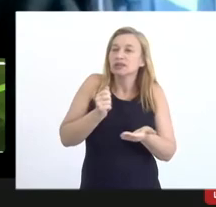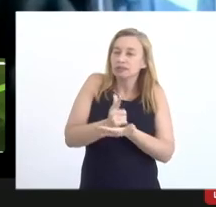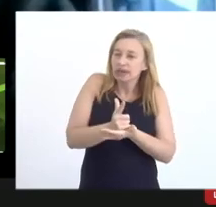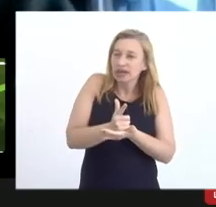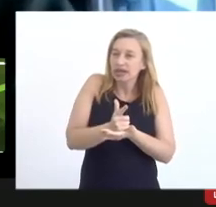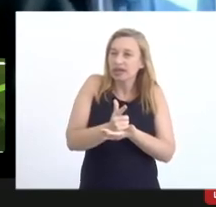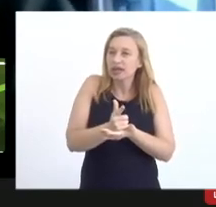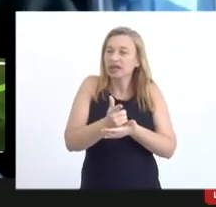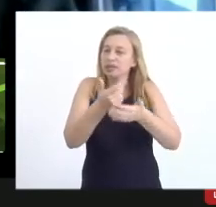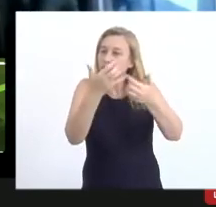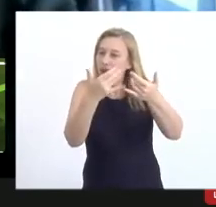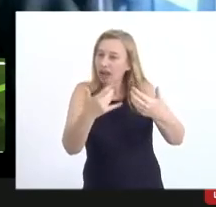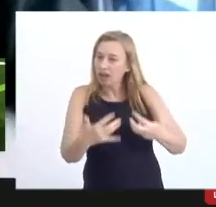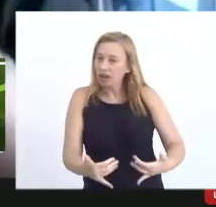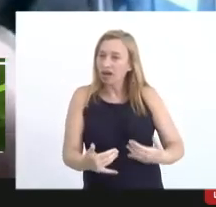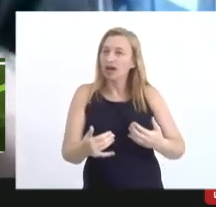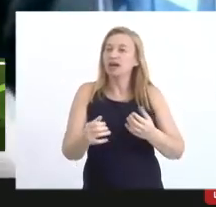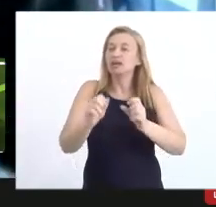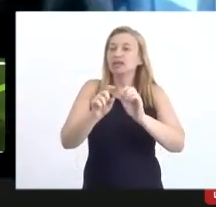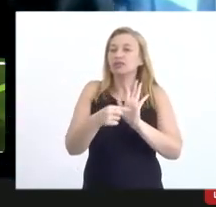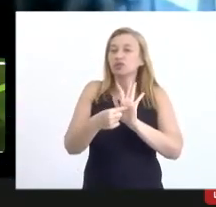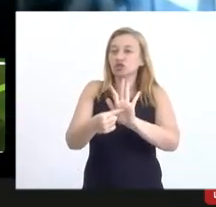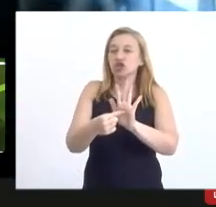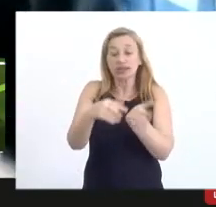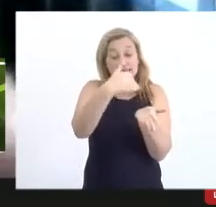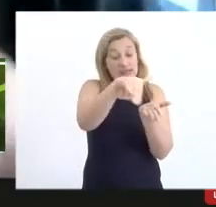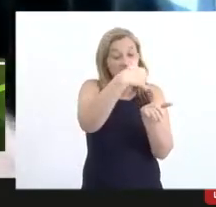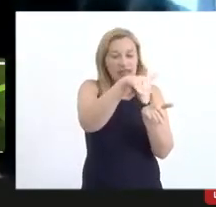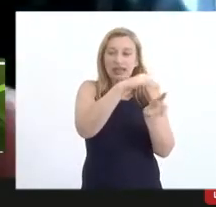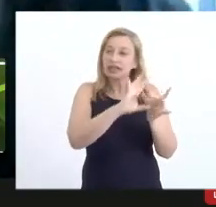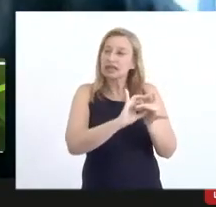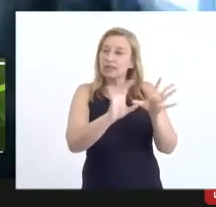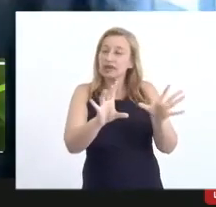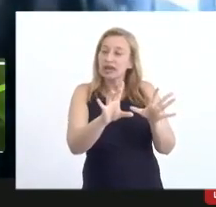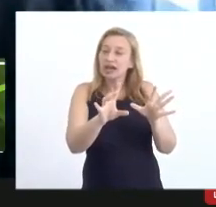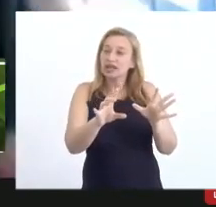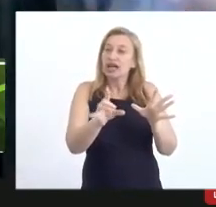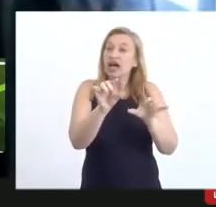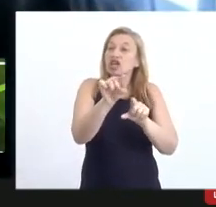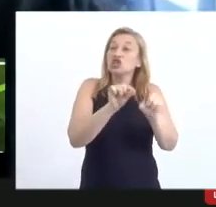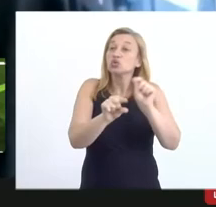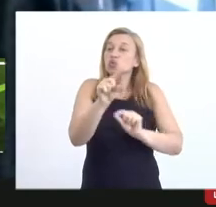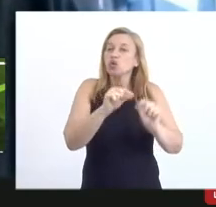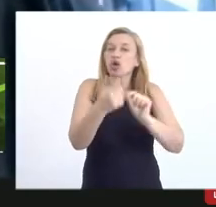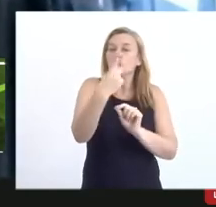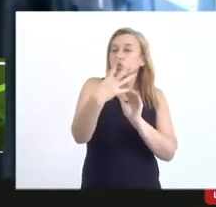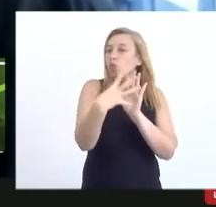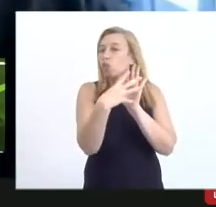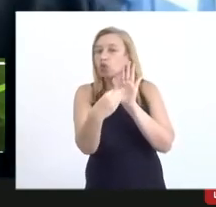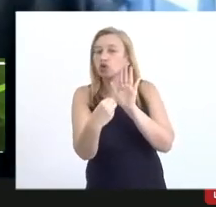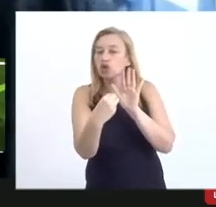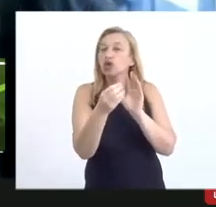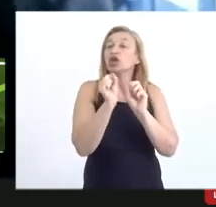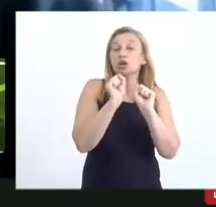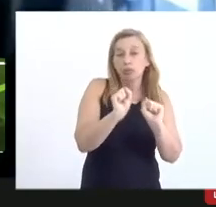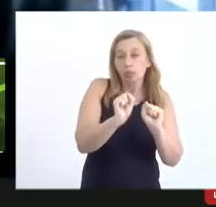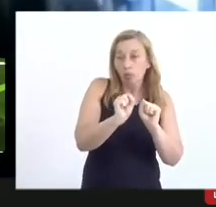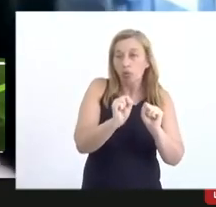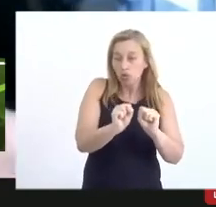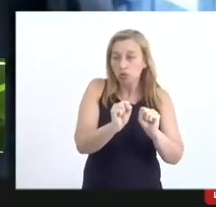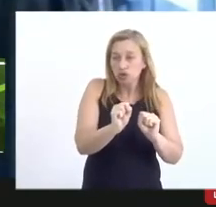assim a secretaria está autorizada a definir o seu modelo que pode ser